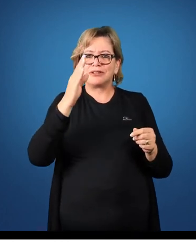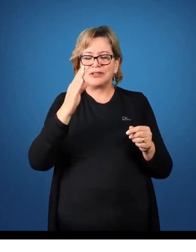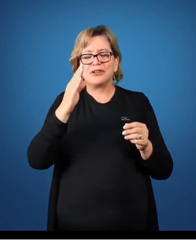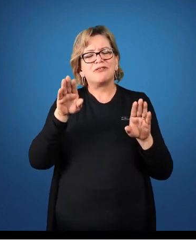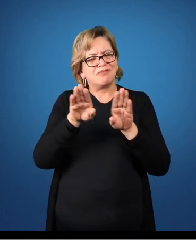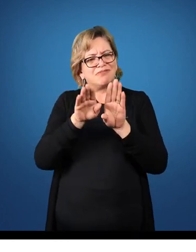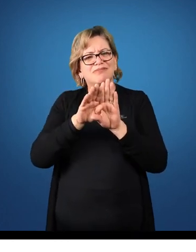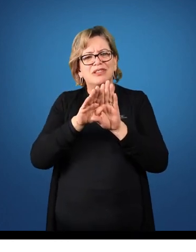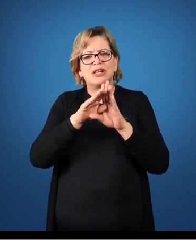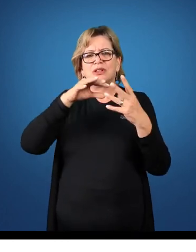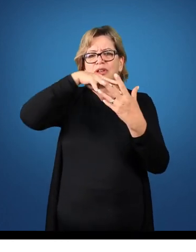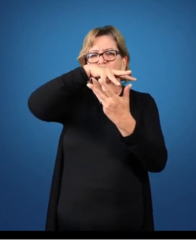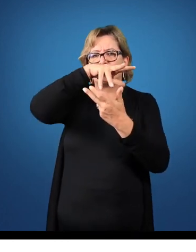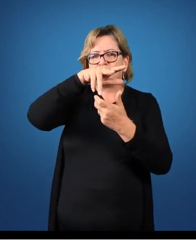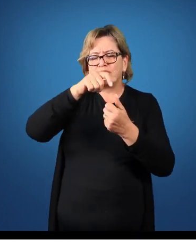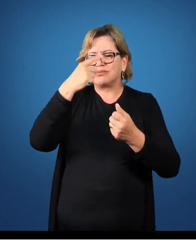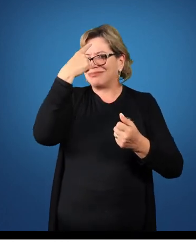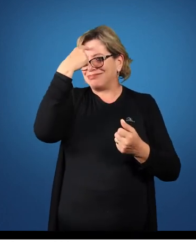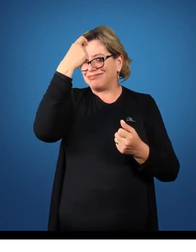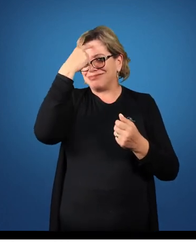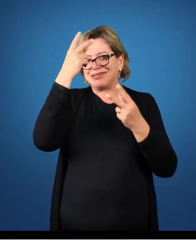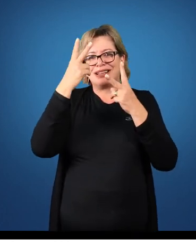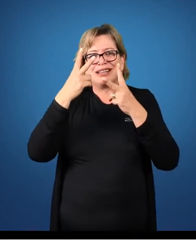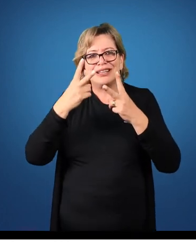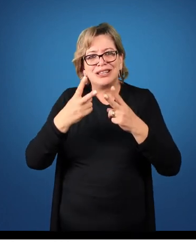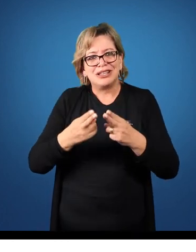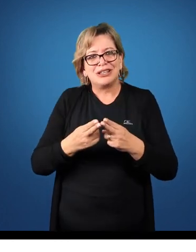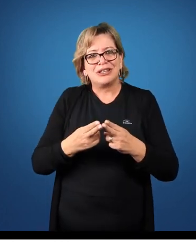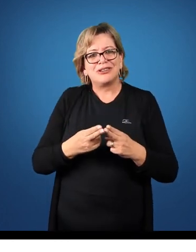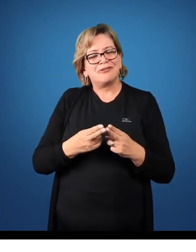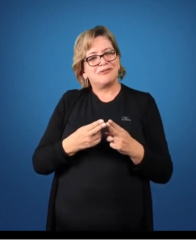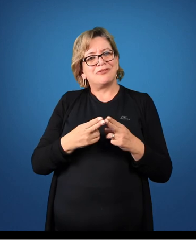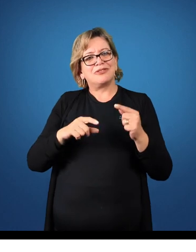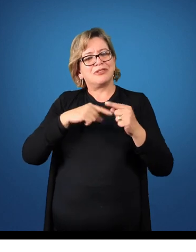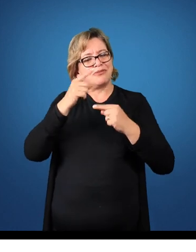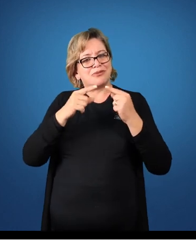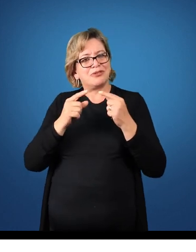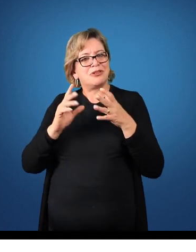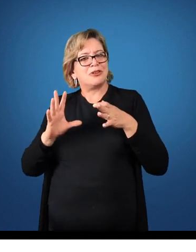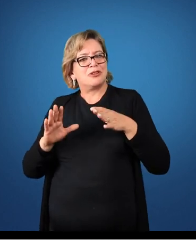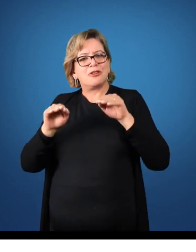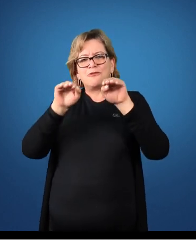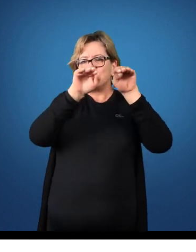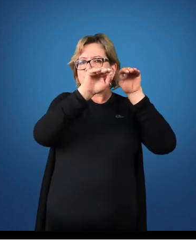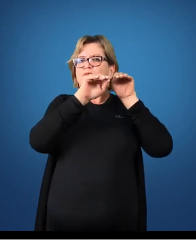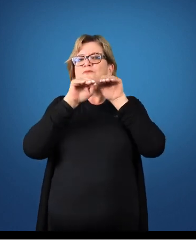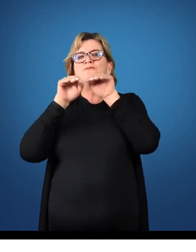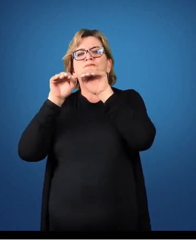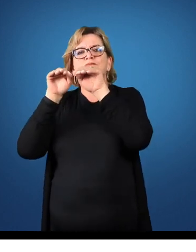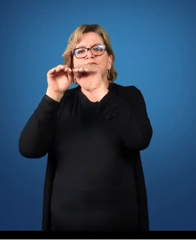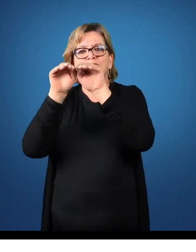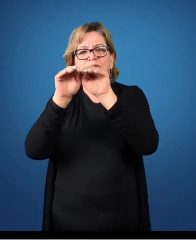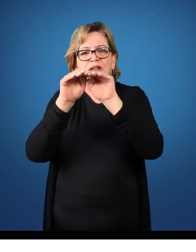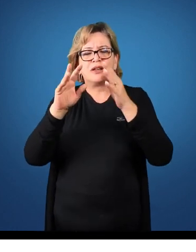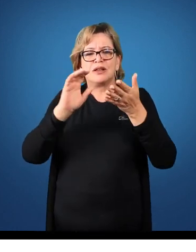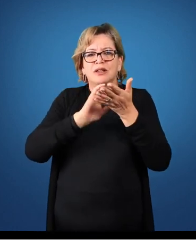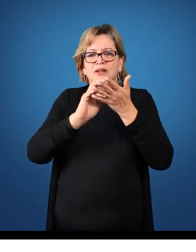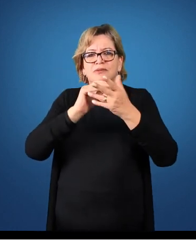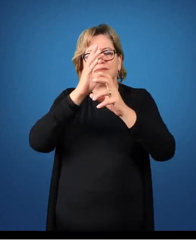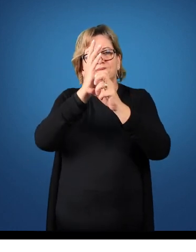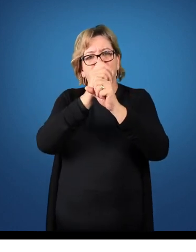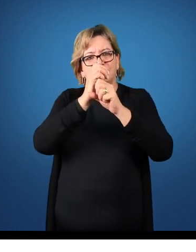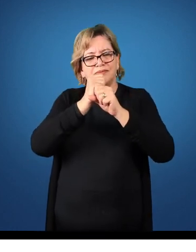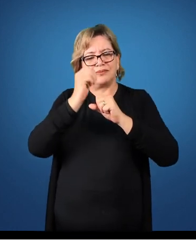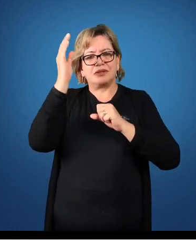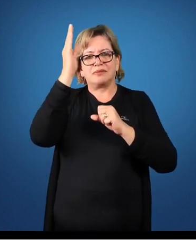em boa parte do mundo com a mesma ideia, após a uniformização da contabilidade